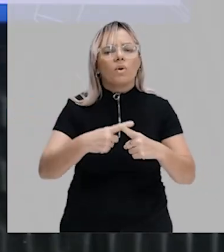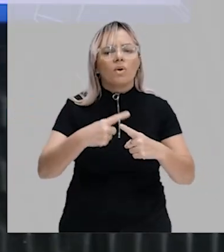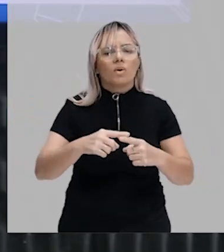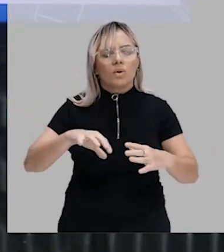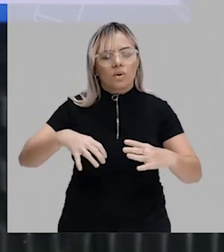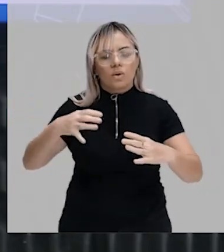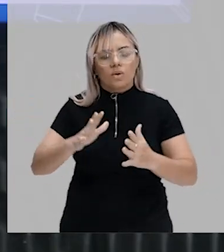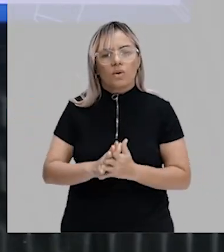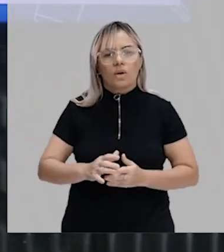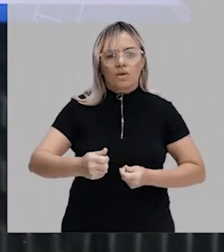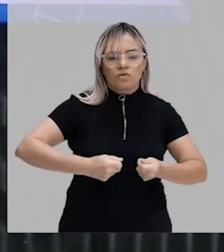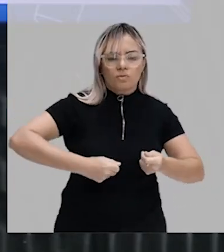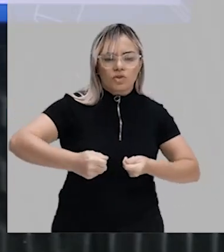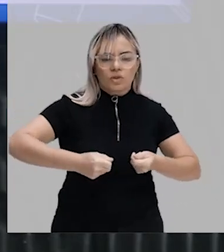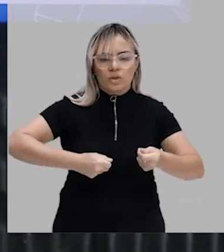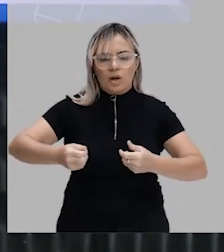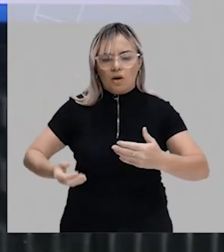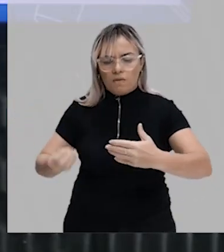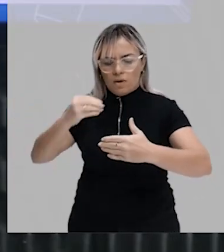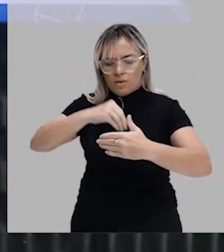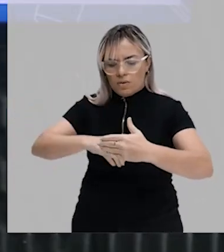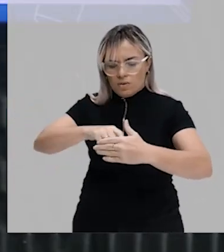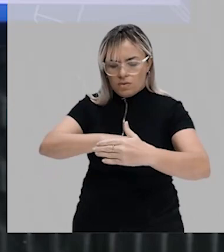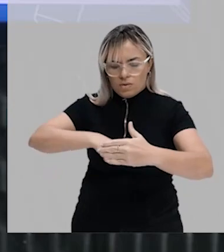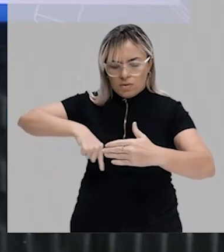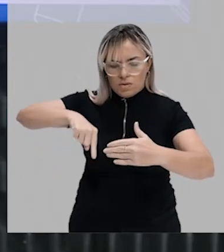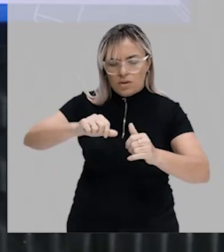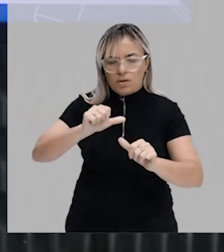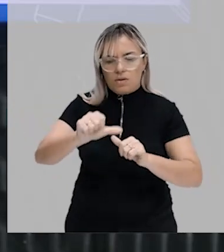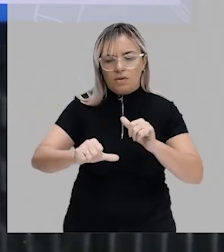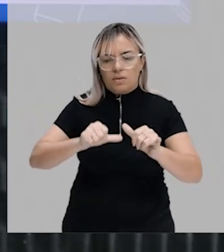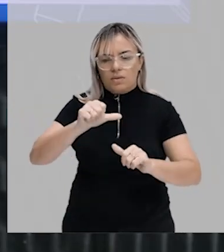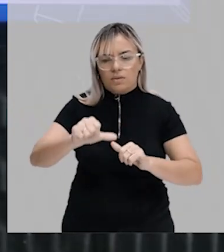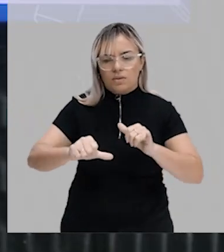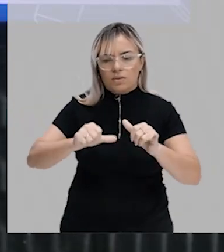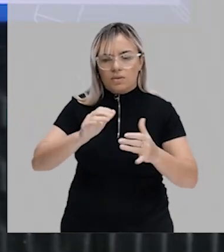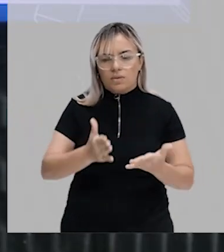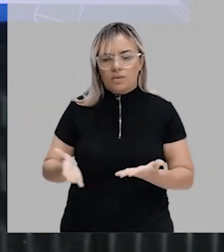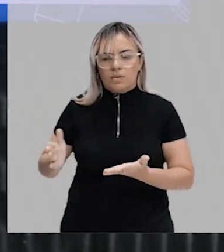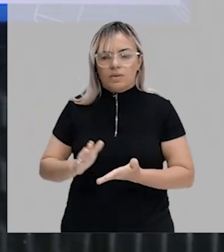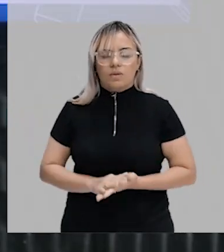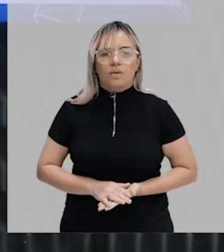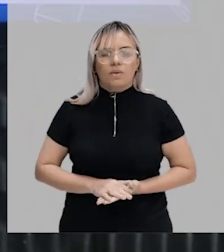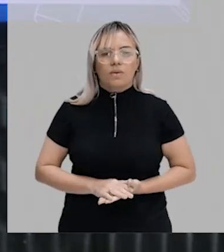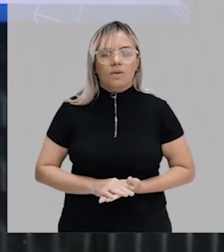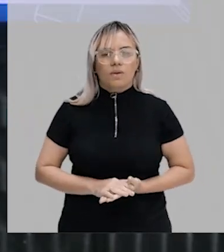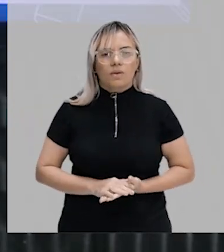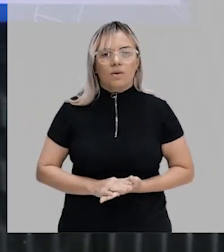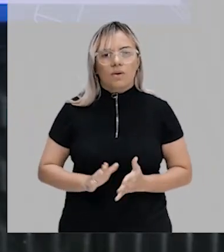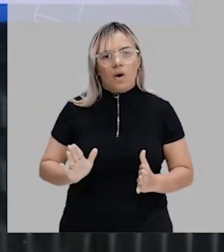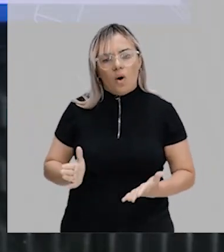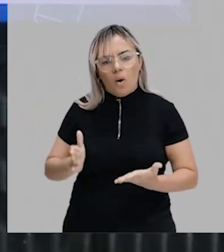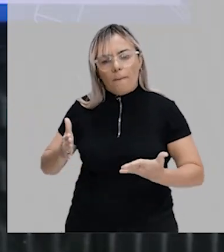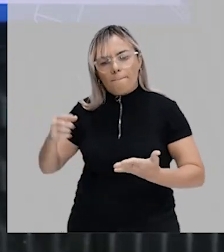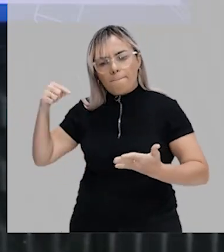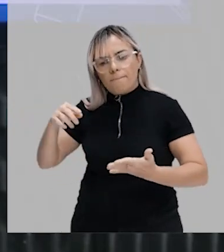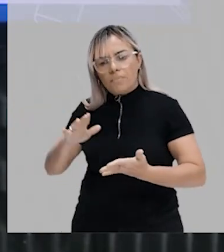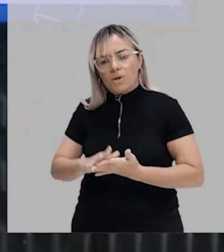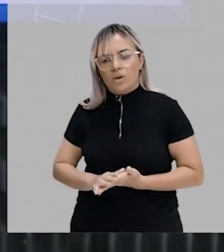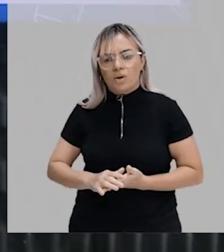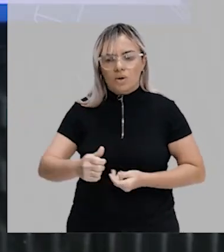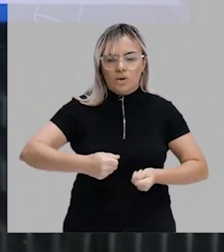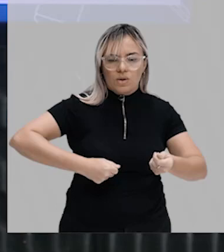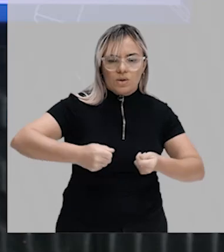Existia um mecanismo que controlava essas reações químicas. E é justamente o mecanismo que promovia o controle dessas reações